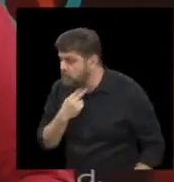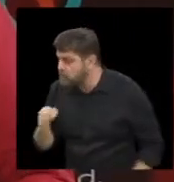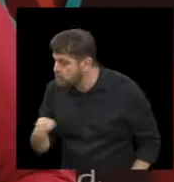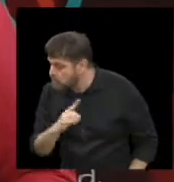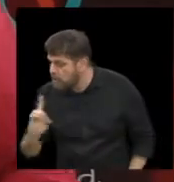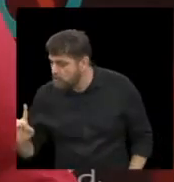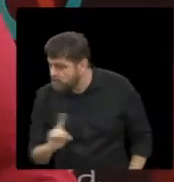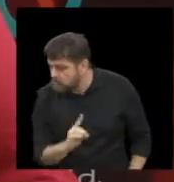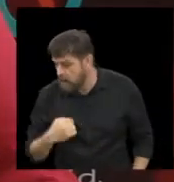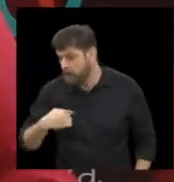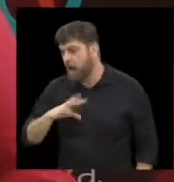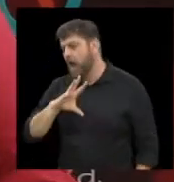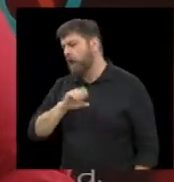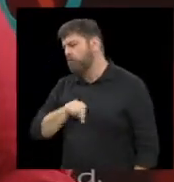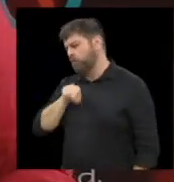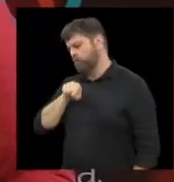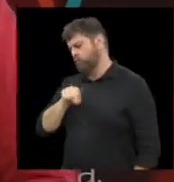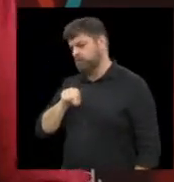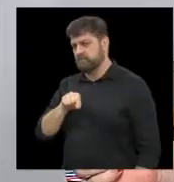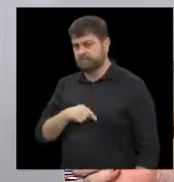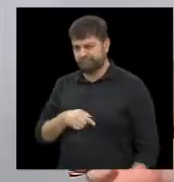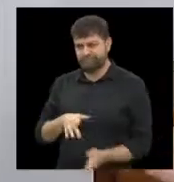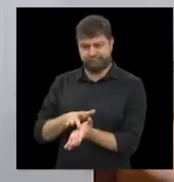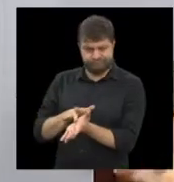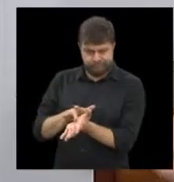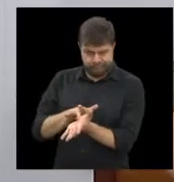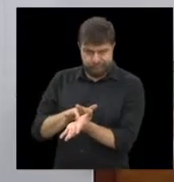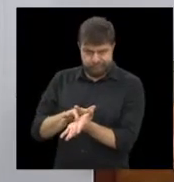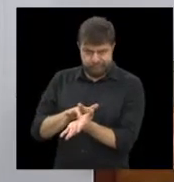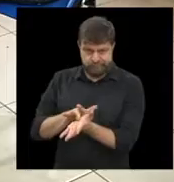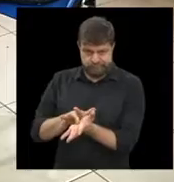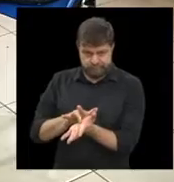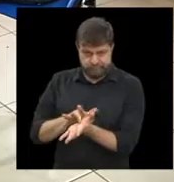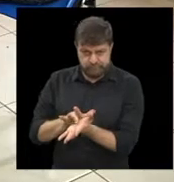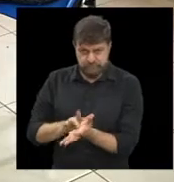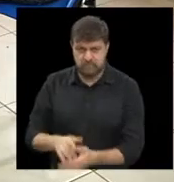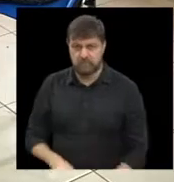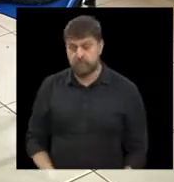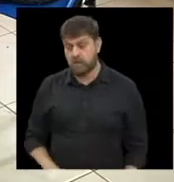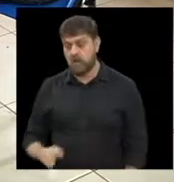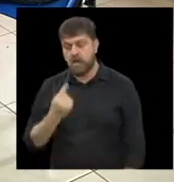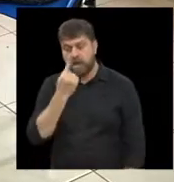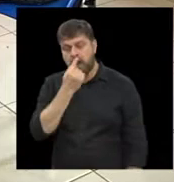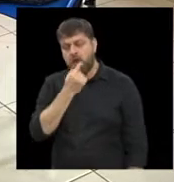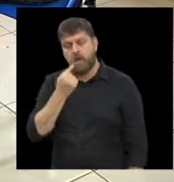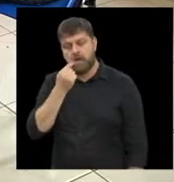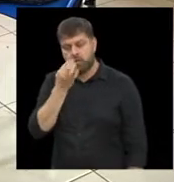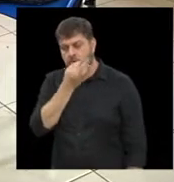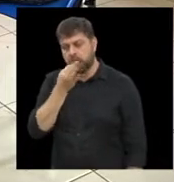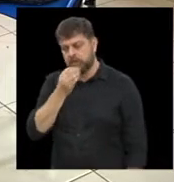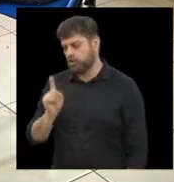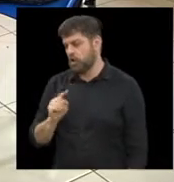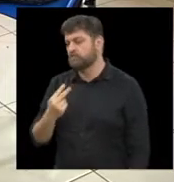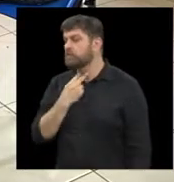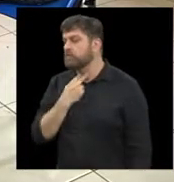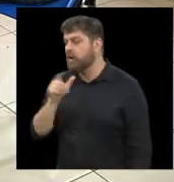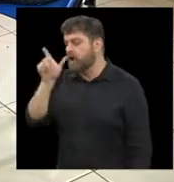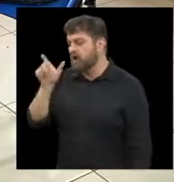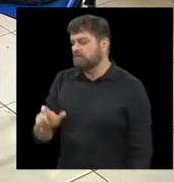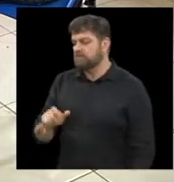local, mas é porque eu gosto de você. É velado, não põe esse batom, porque esse batom, ele te deixa muito